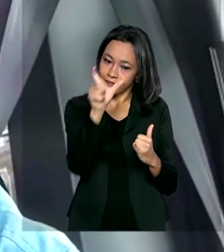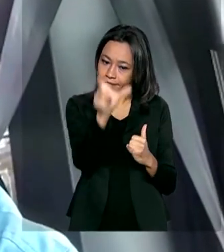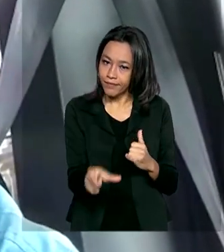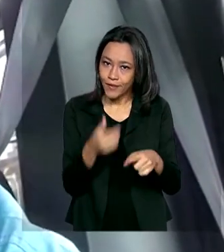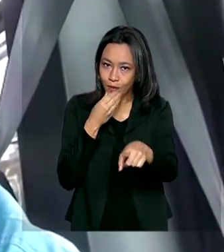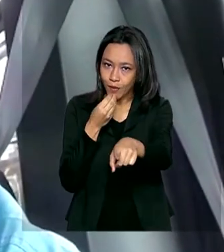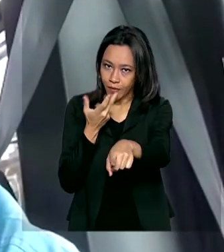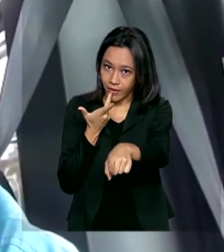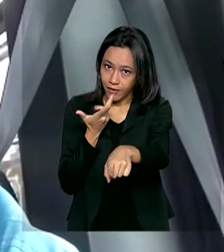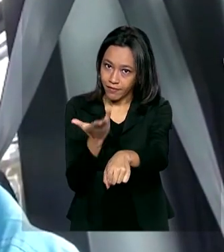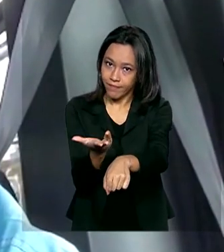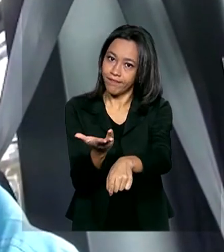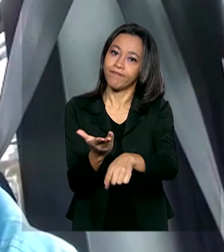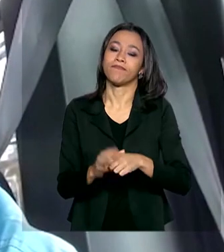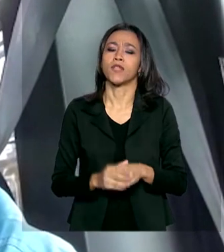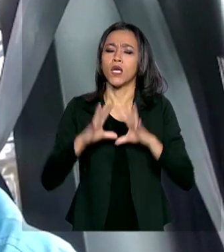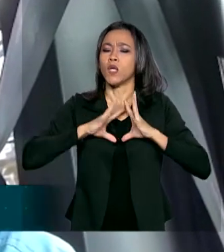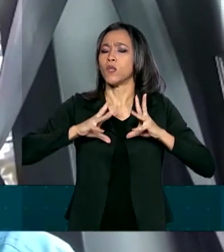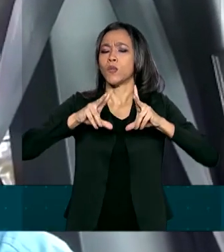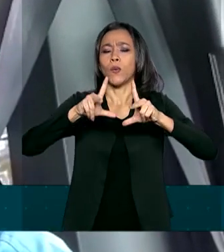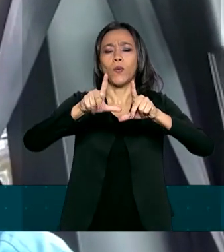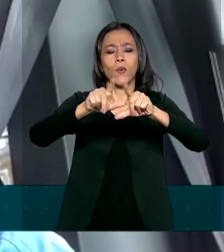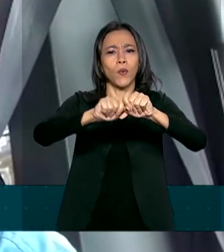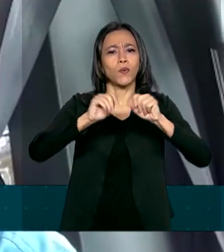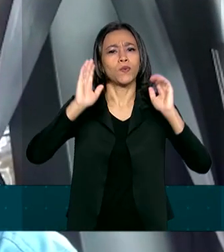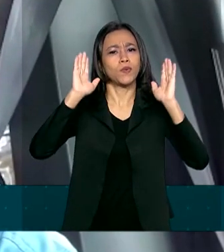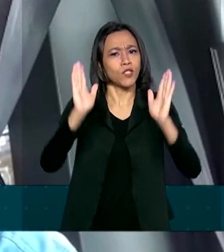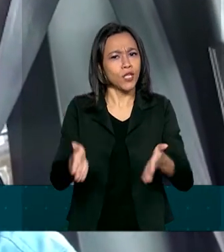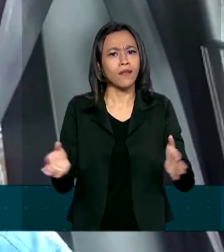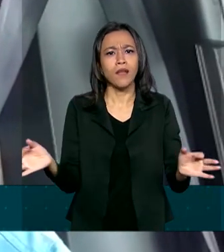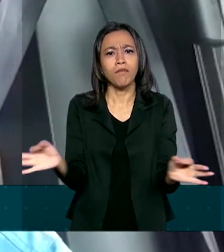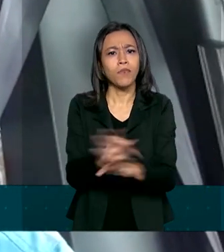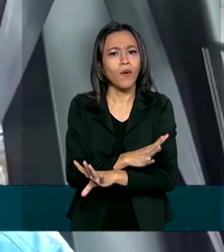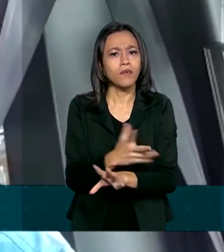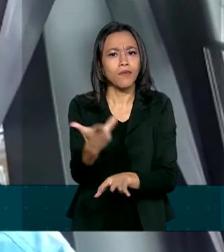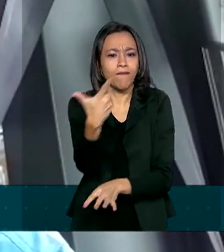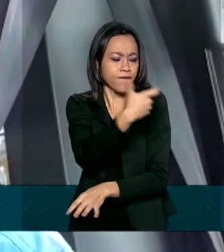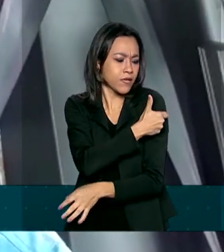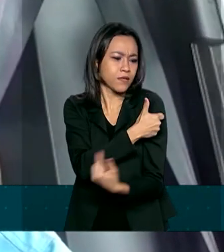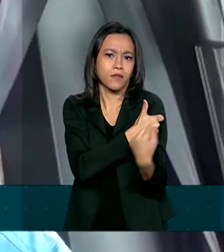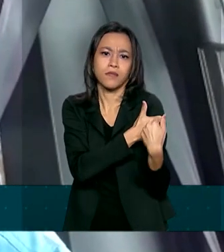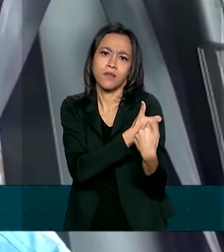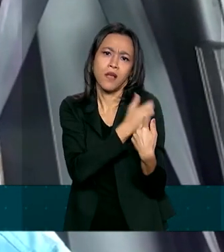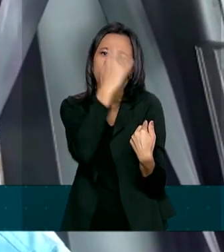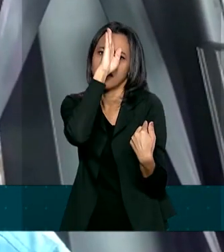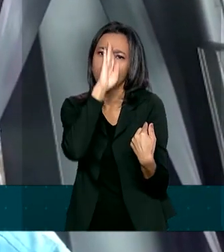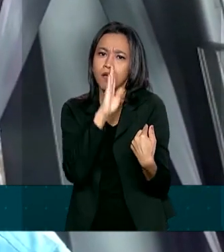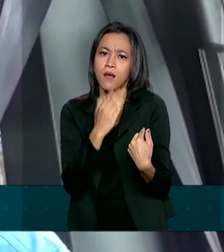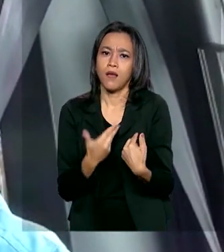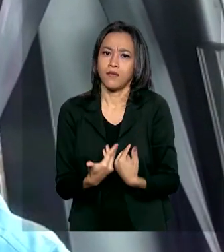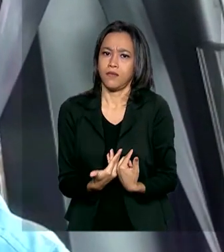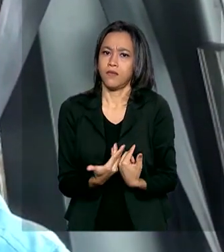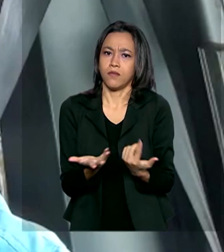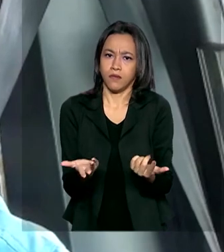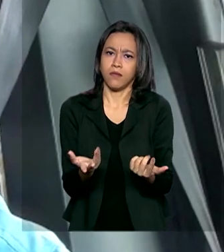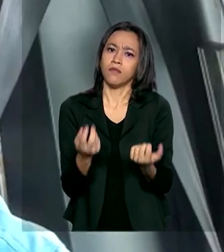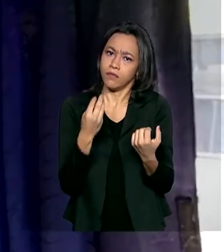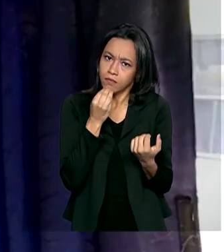deste motorista de ônibus. Todos os portos do Brasil já se encontram essa vacina disponível. Lembrando, é gratuito, não